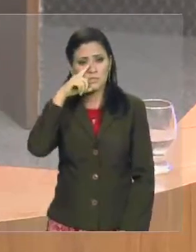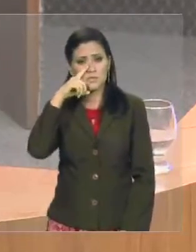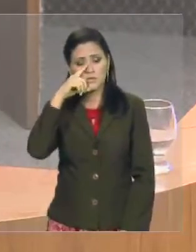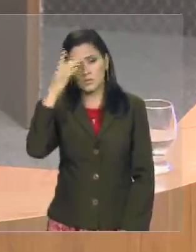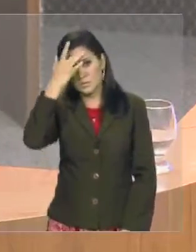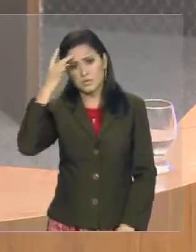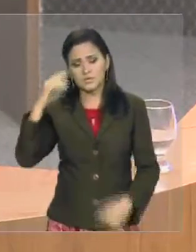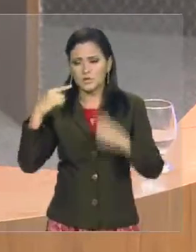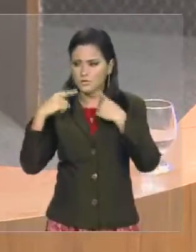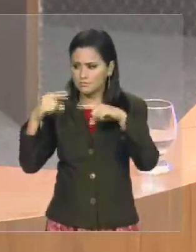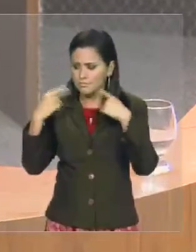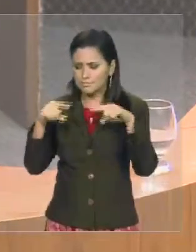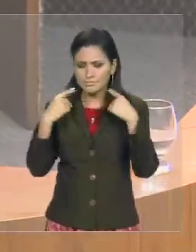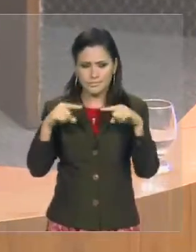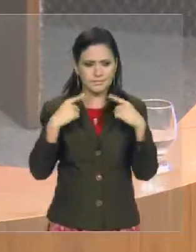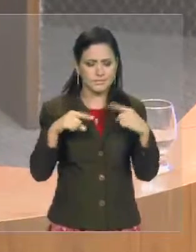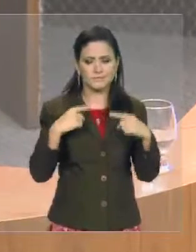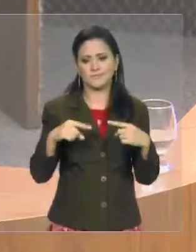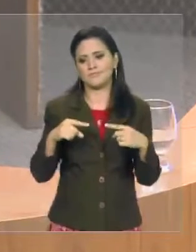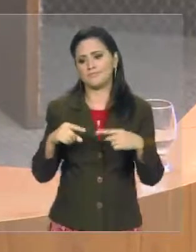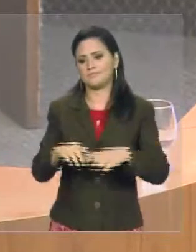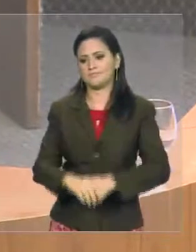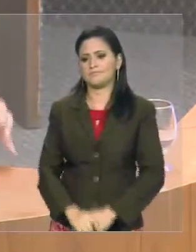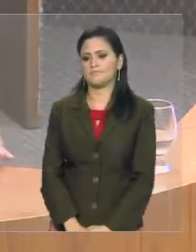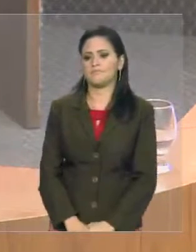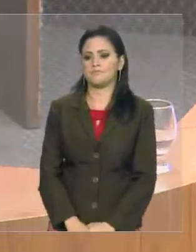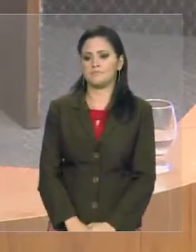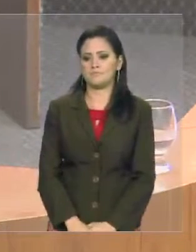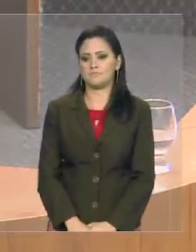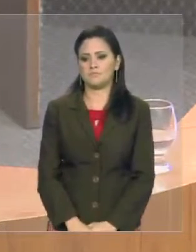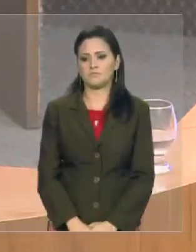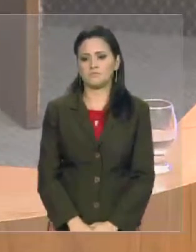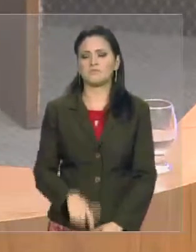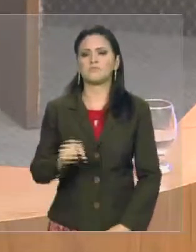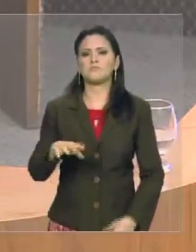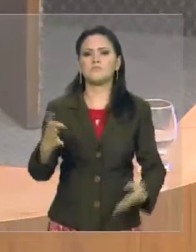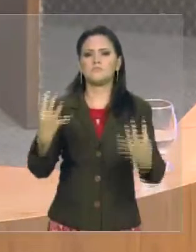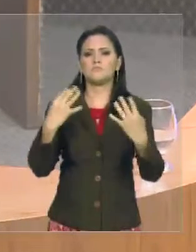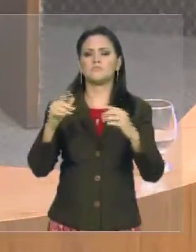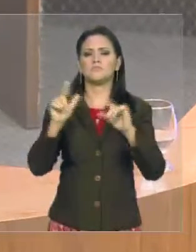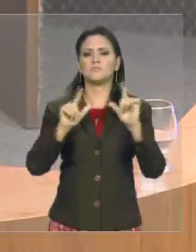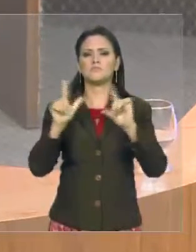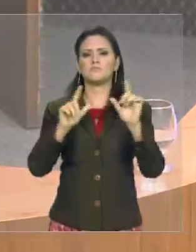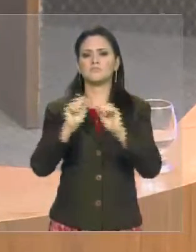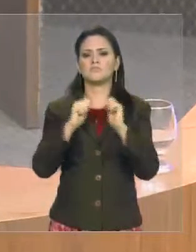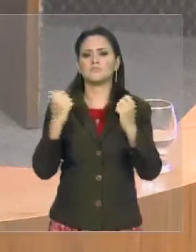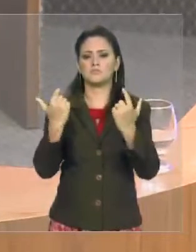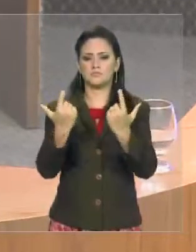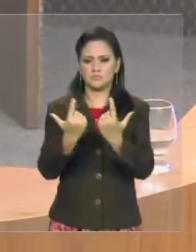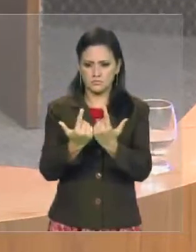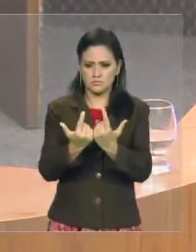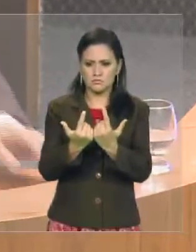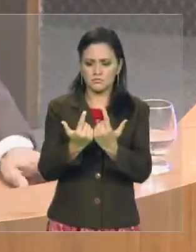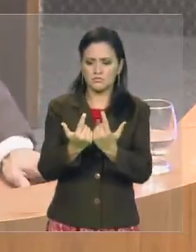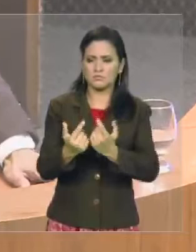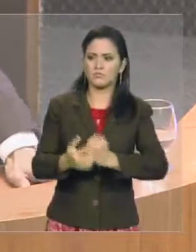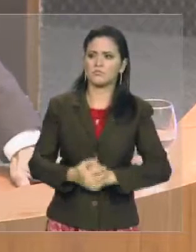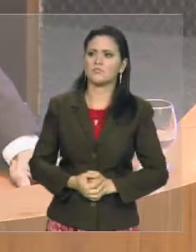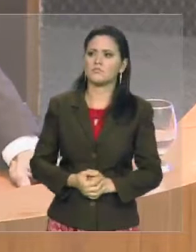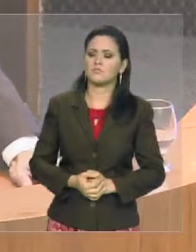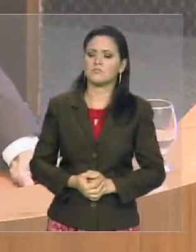reclamam. Cabo Campos, quem nos acompanha pela TV Assembleia, quem está no gabinete de prensa, Só para poder concluir.